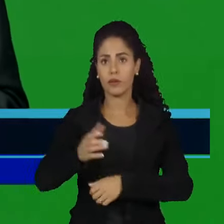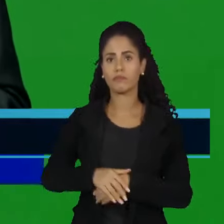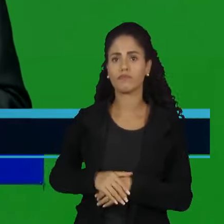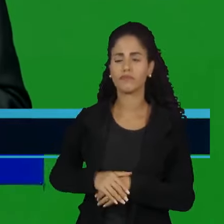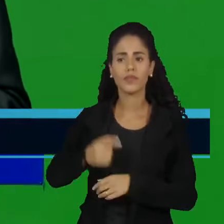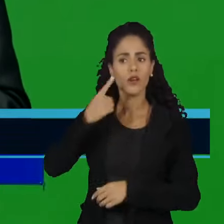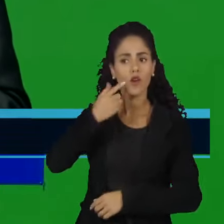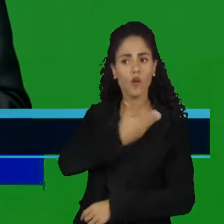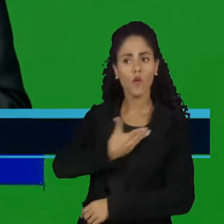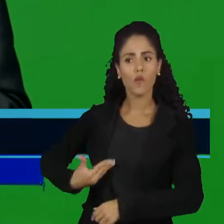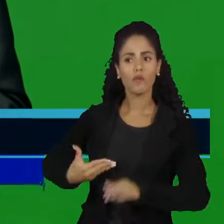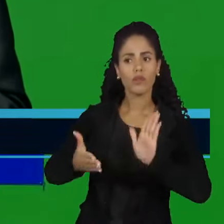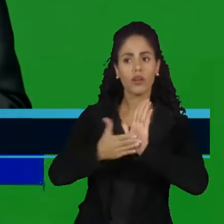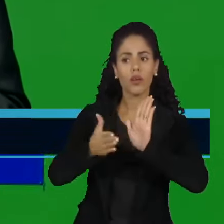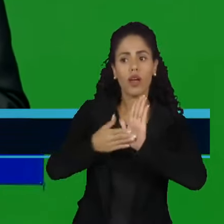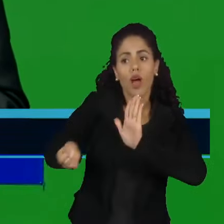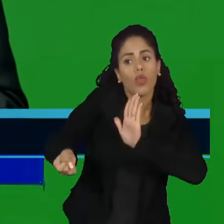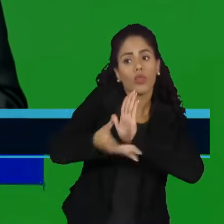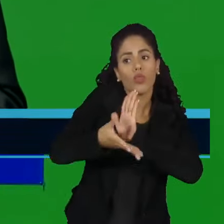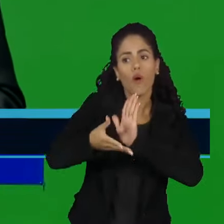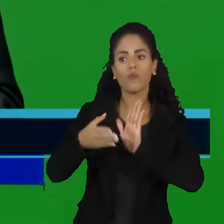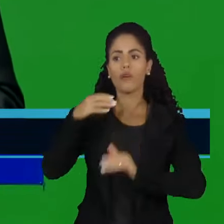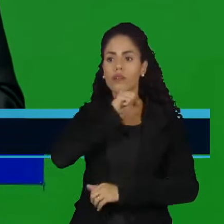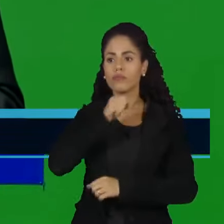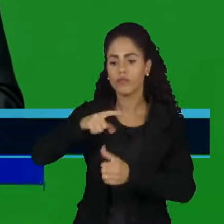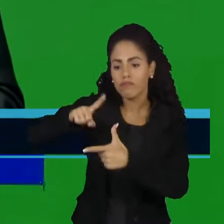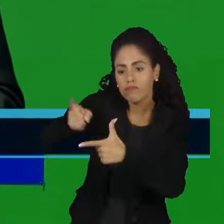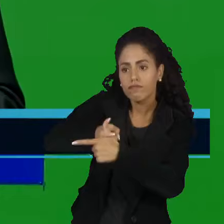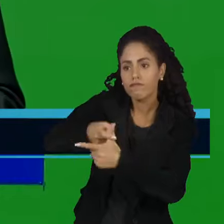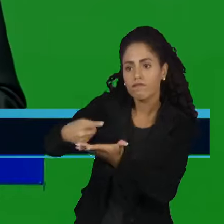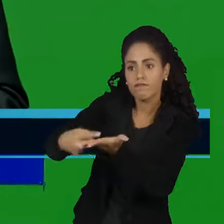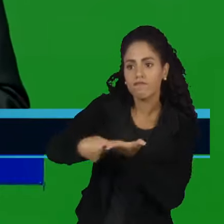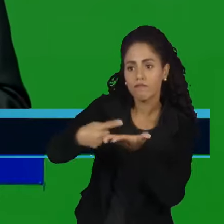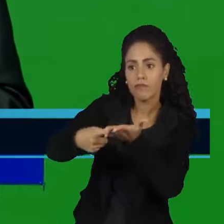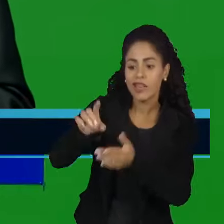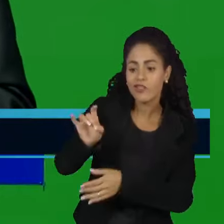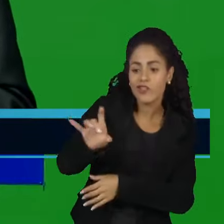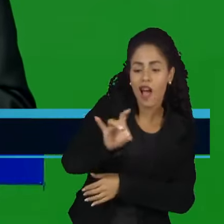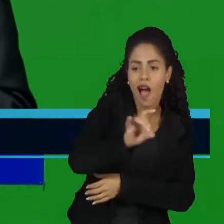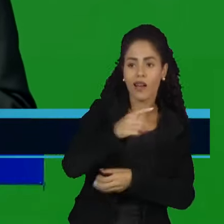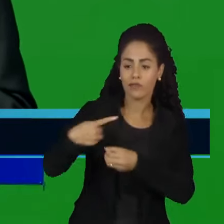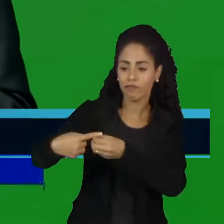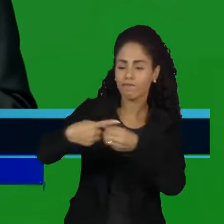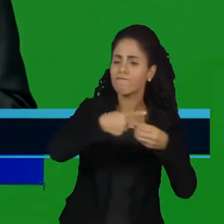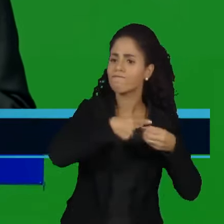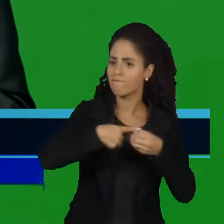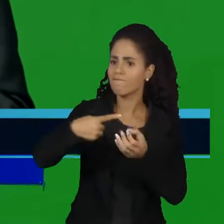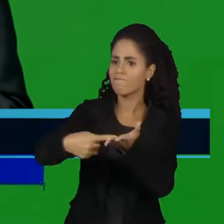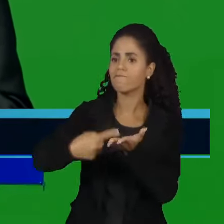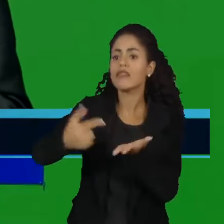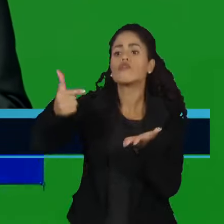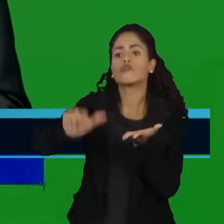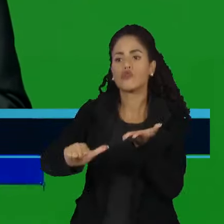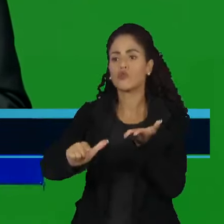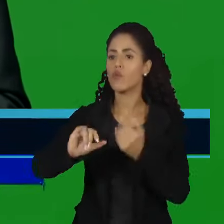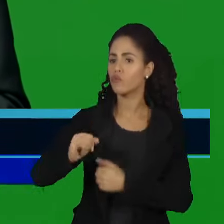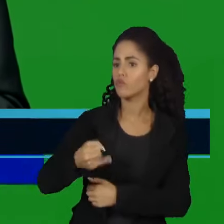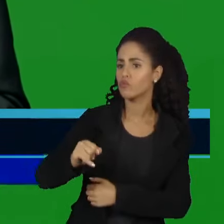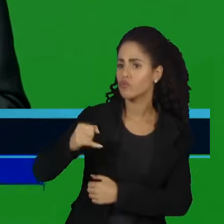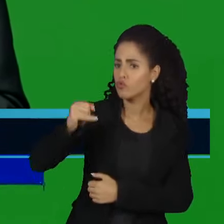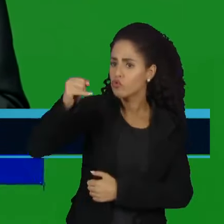apresentará novo prazo para financiamento de dívidas previdenciárias dos municípios, com renegociação de juros